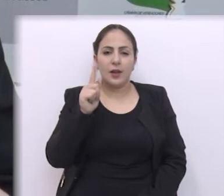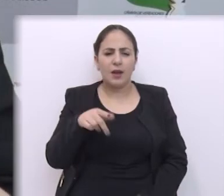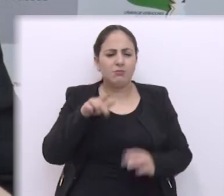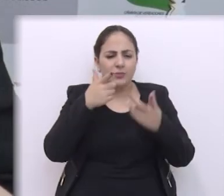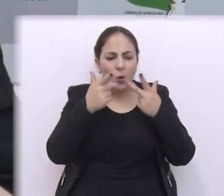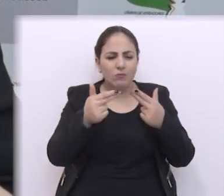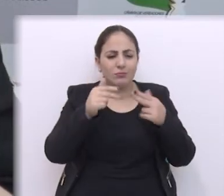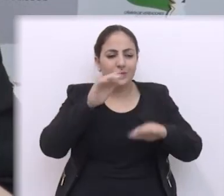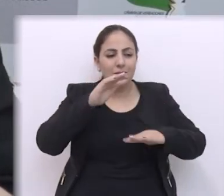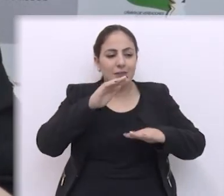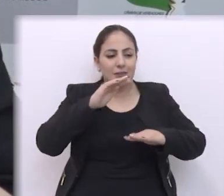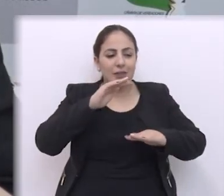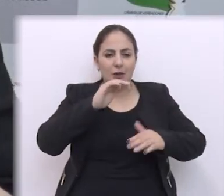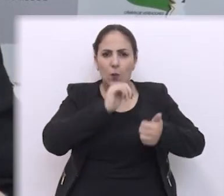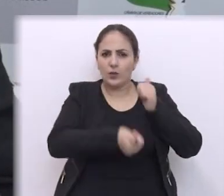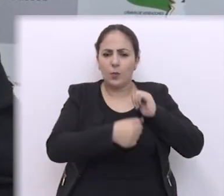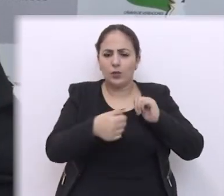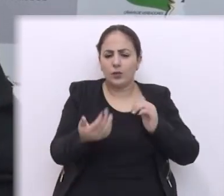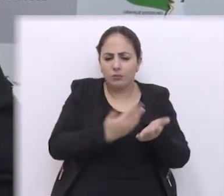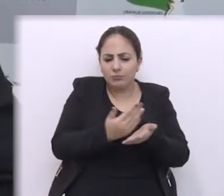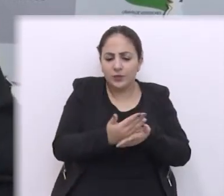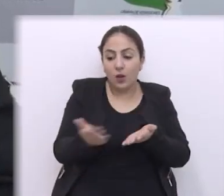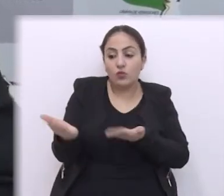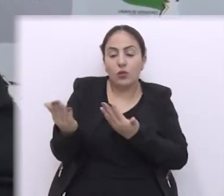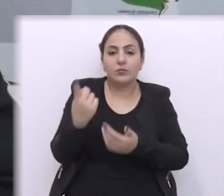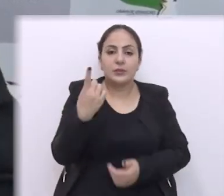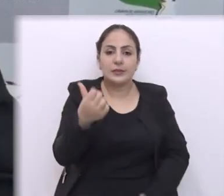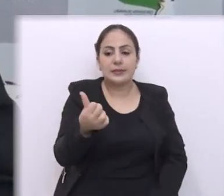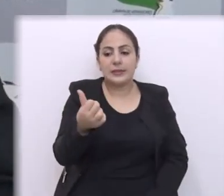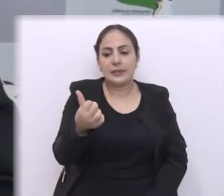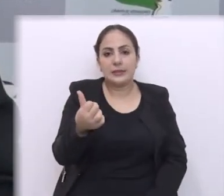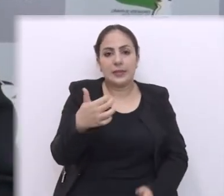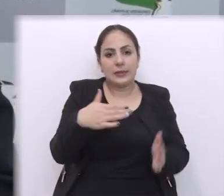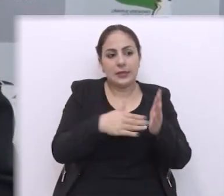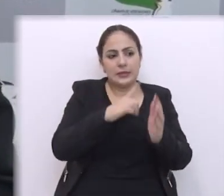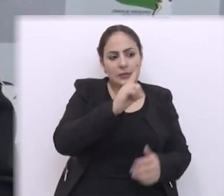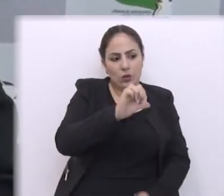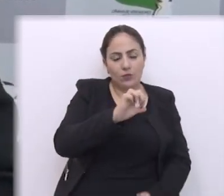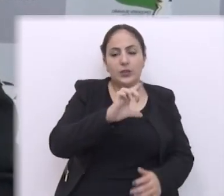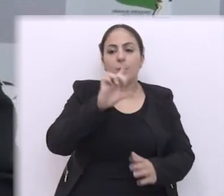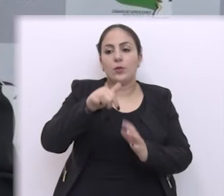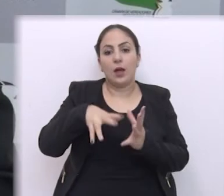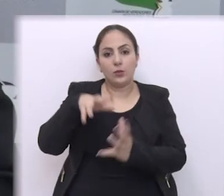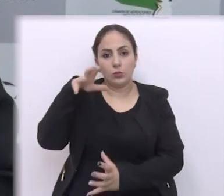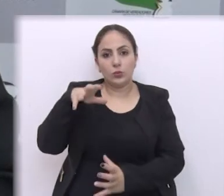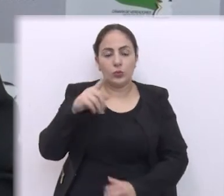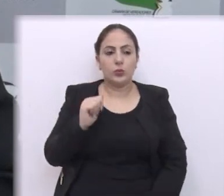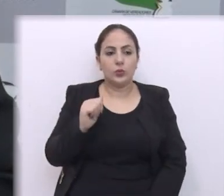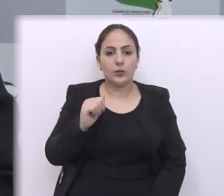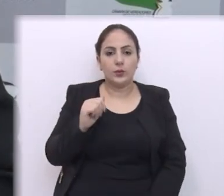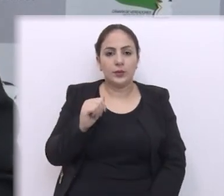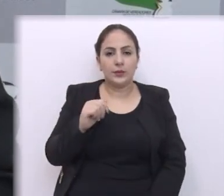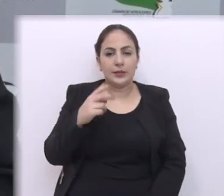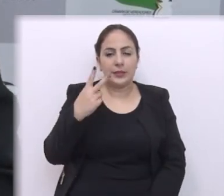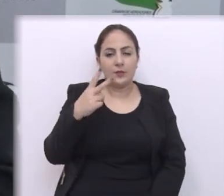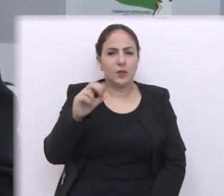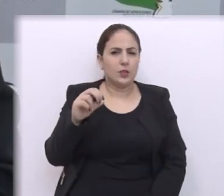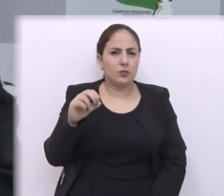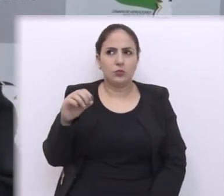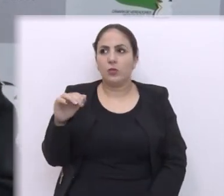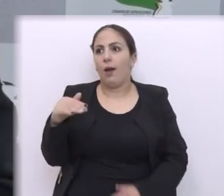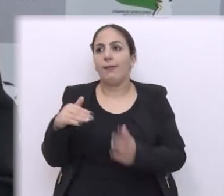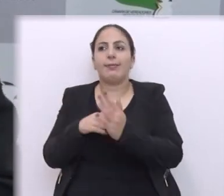um esporte que atende desde jovens de 16h a 19h e adultos de 20h até